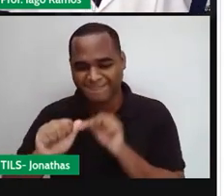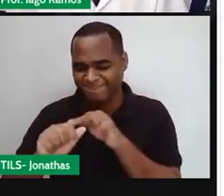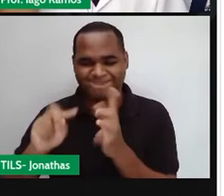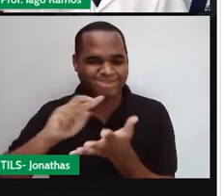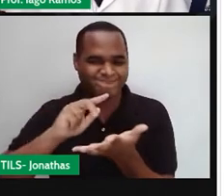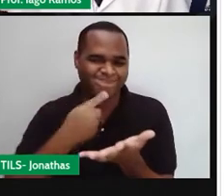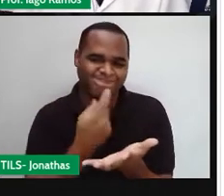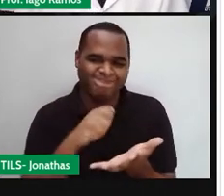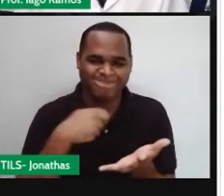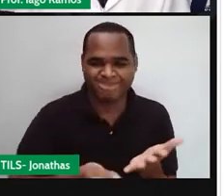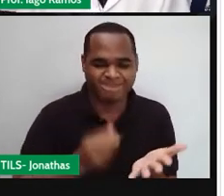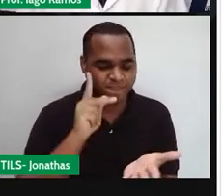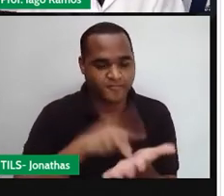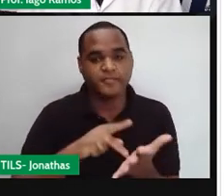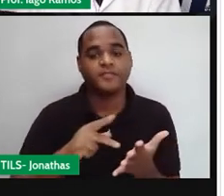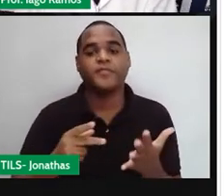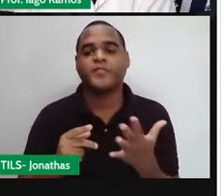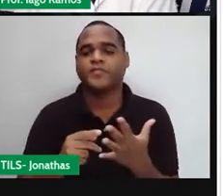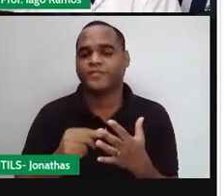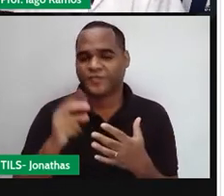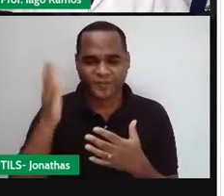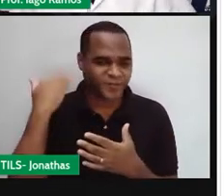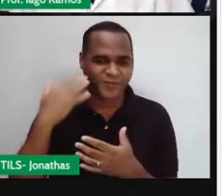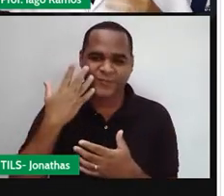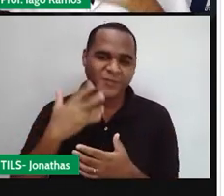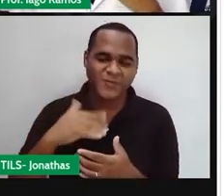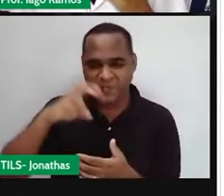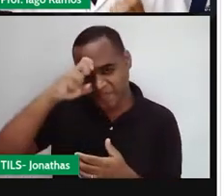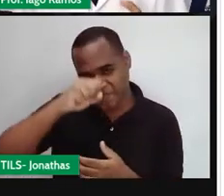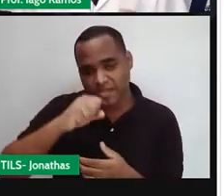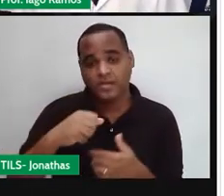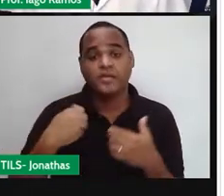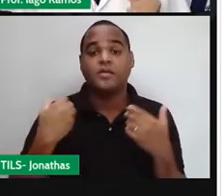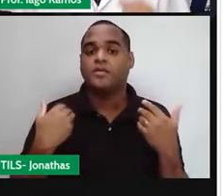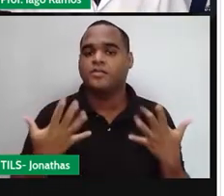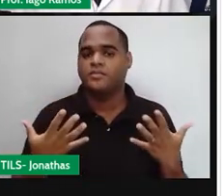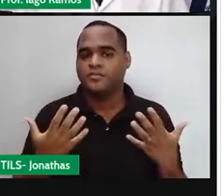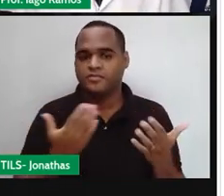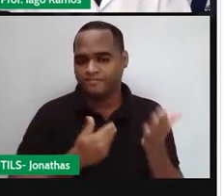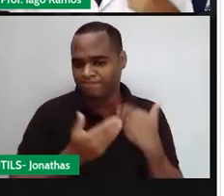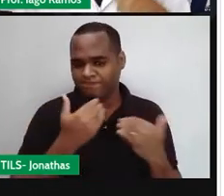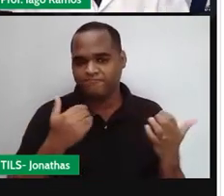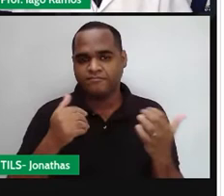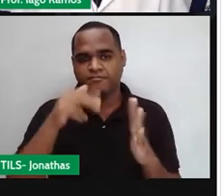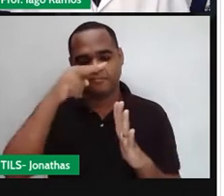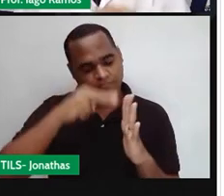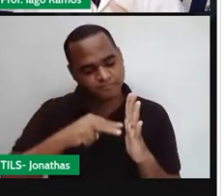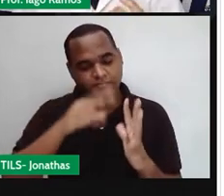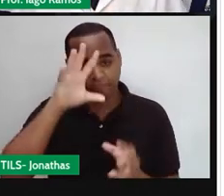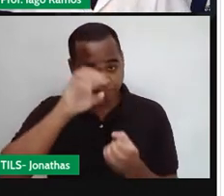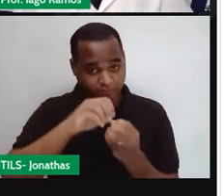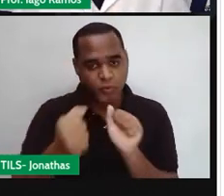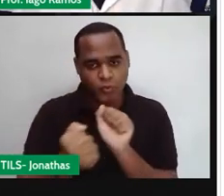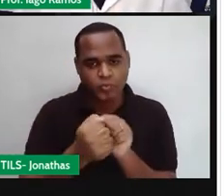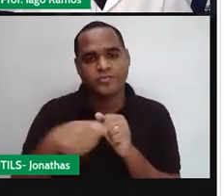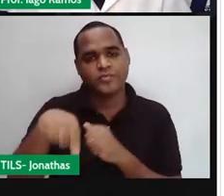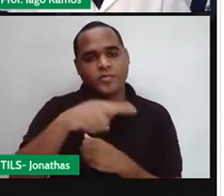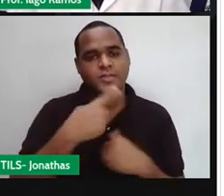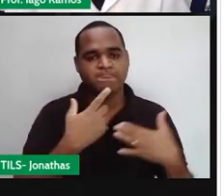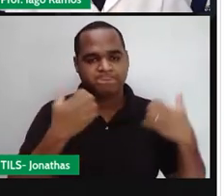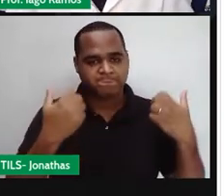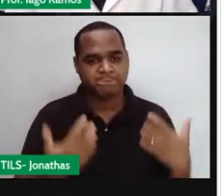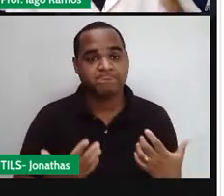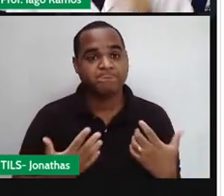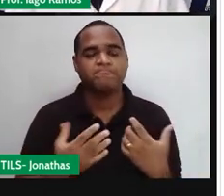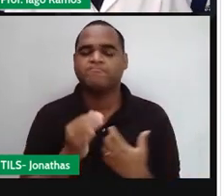falava na minha infância, certo? Então, vamos lá, ler comigo e compreender junto comigo, tá bom?